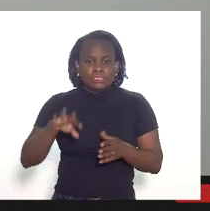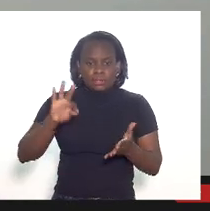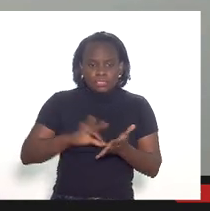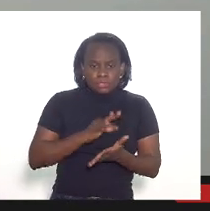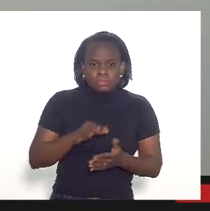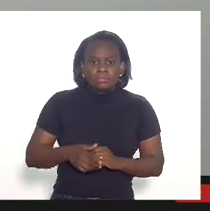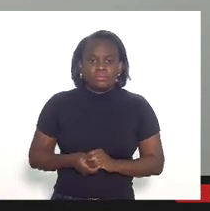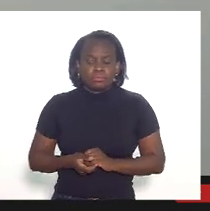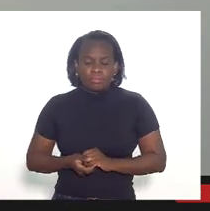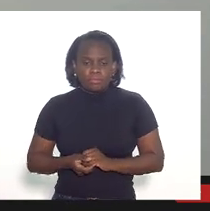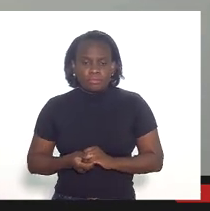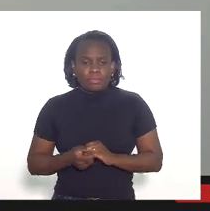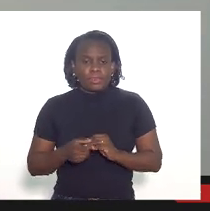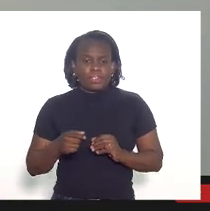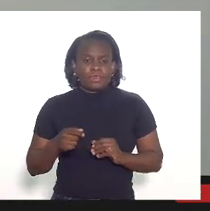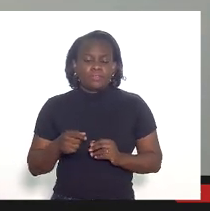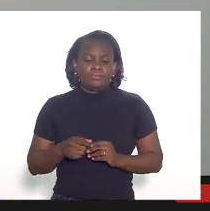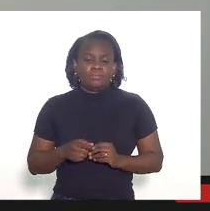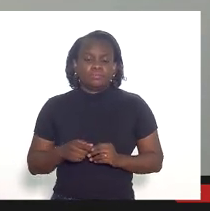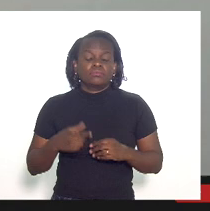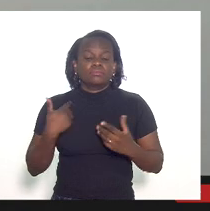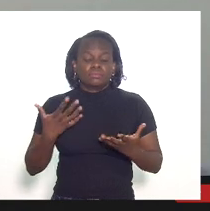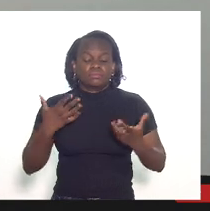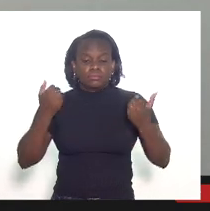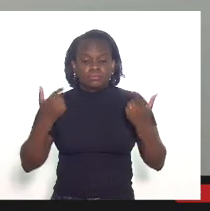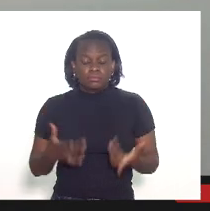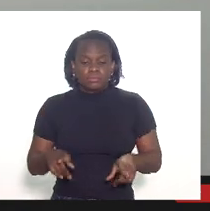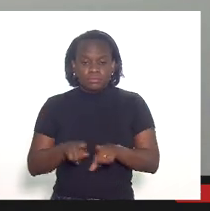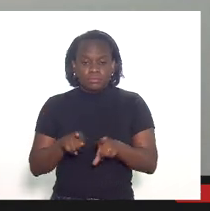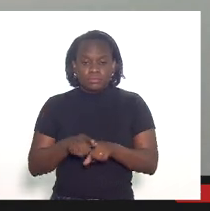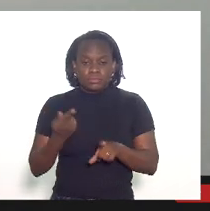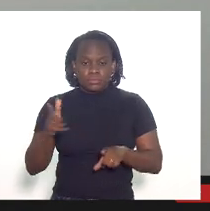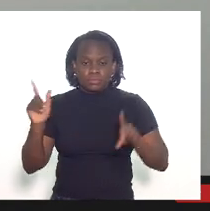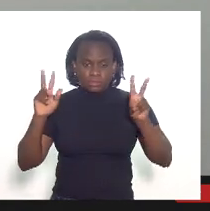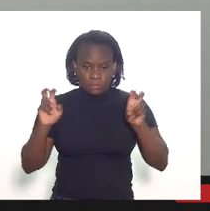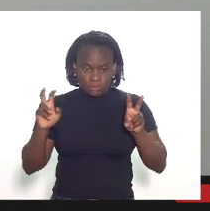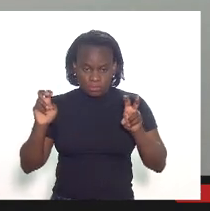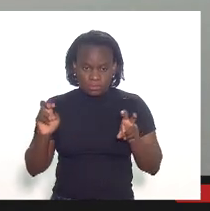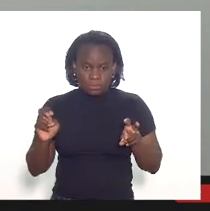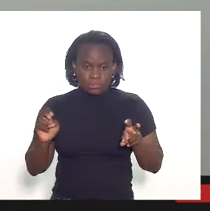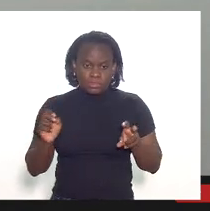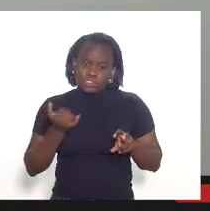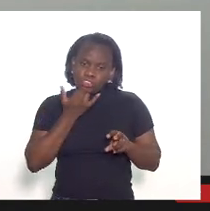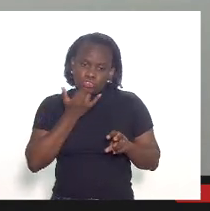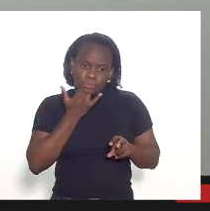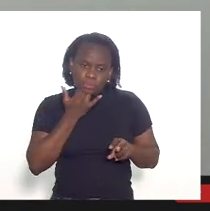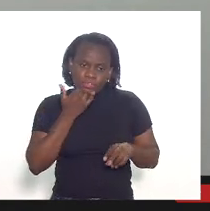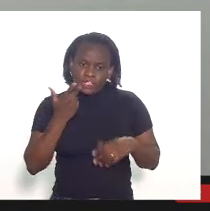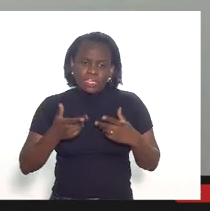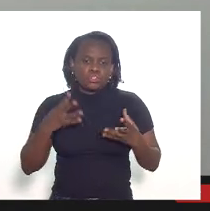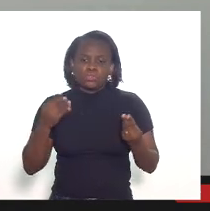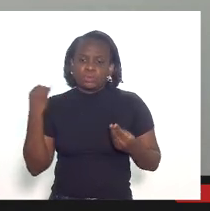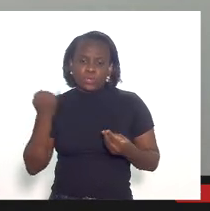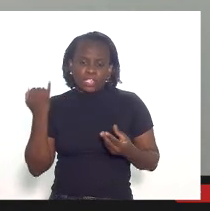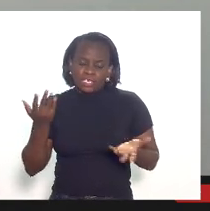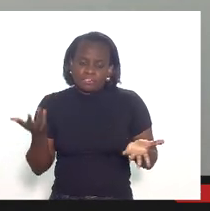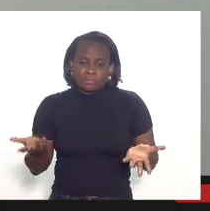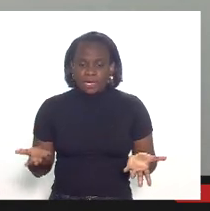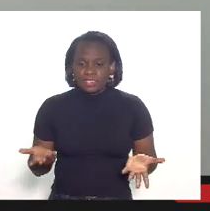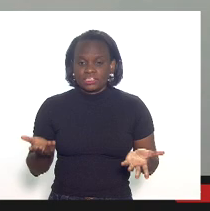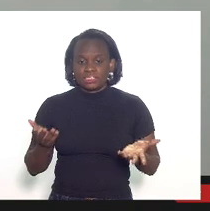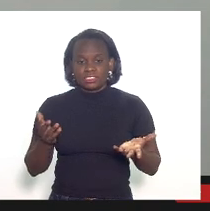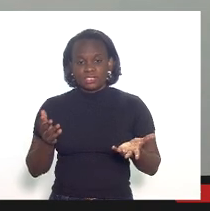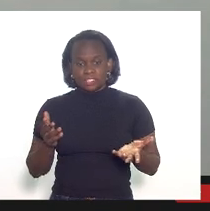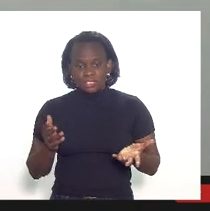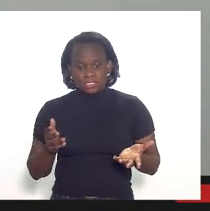depreciações eu queria falar que é um outro tema extremamente desculpe estar falando que tudo é importante aqui mas como